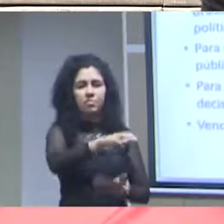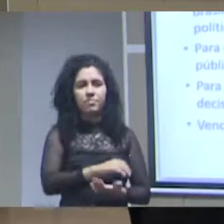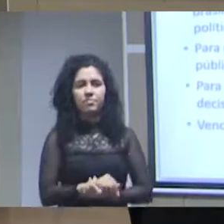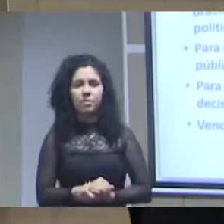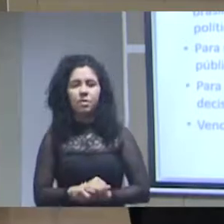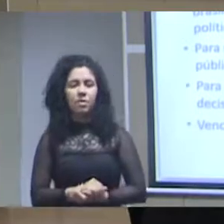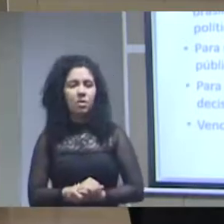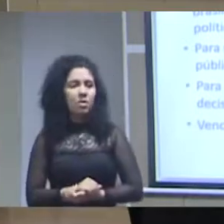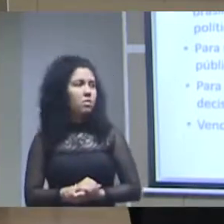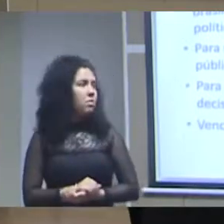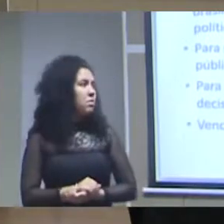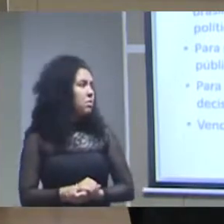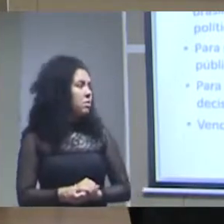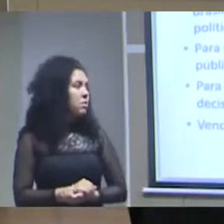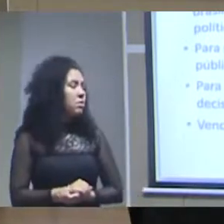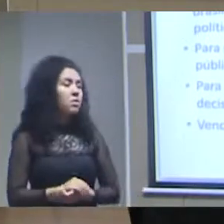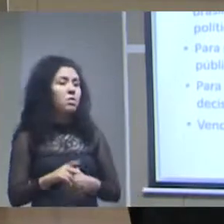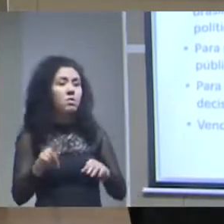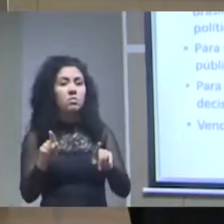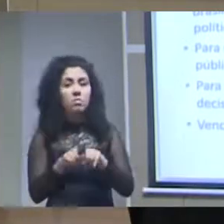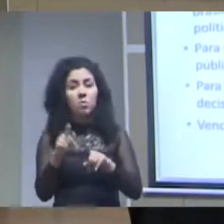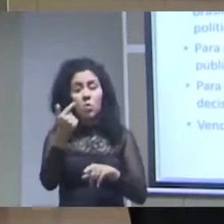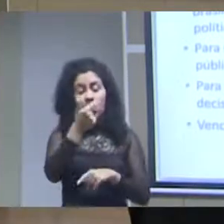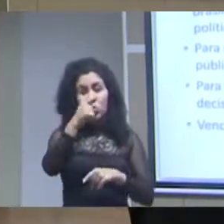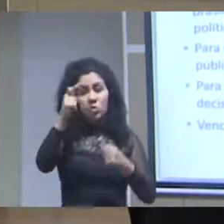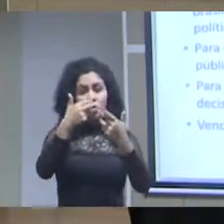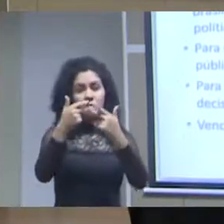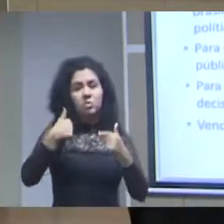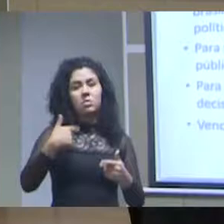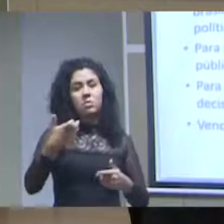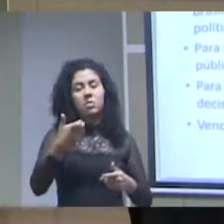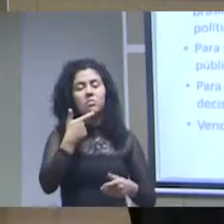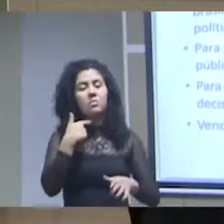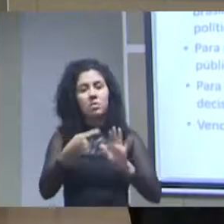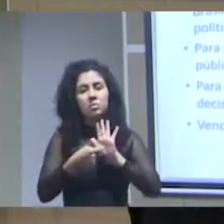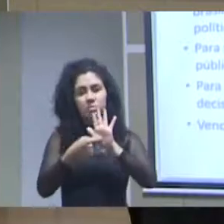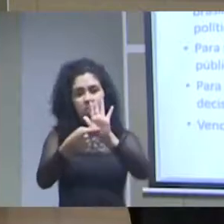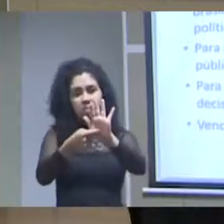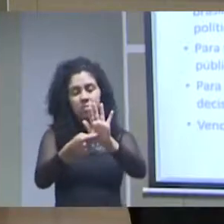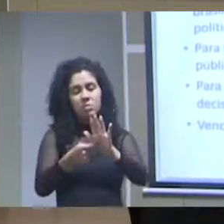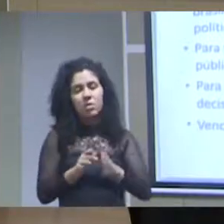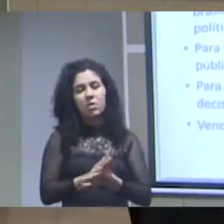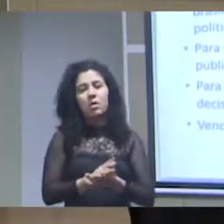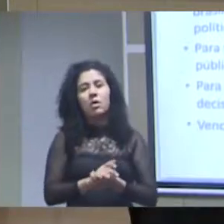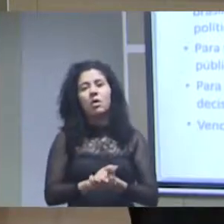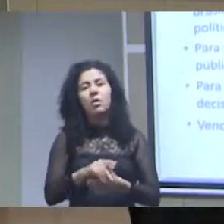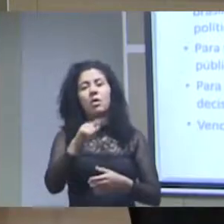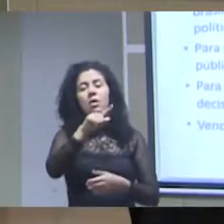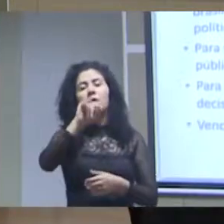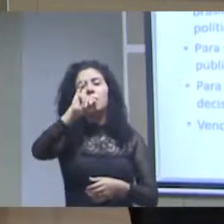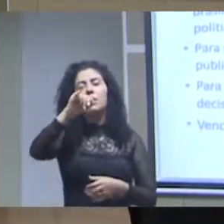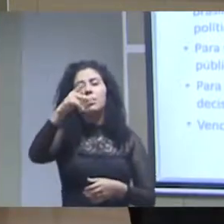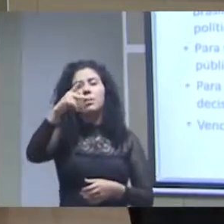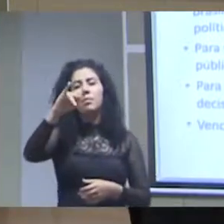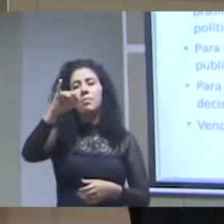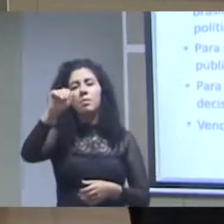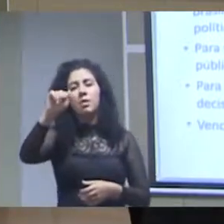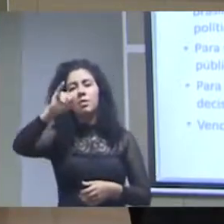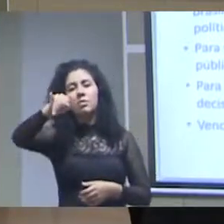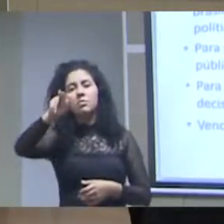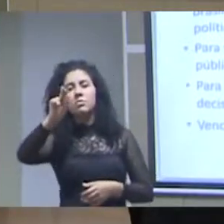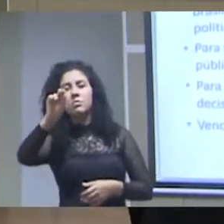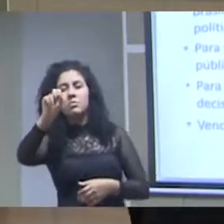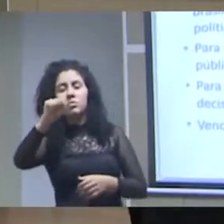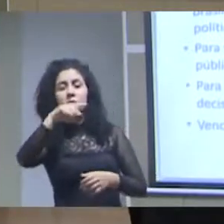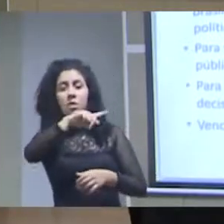outra ferramenta que eu gostaria de destacar é IPEAJUS que é uma base de dados que está em construção no IPEA e que buscou